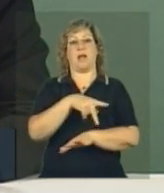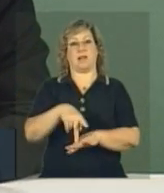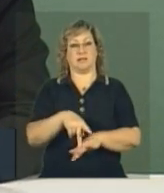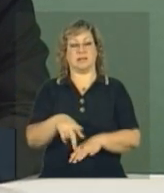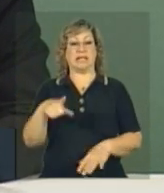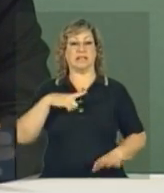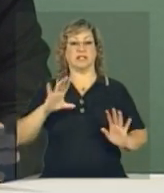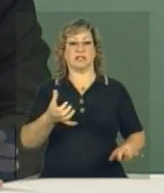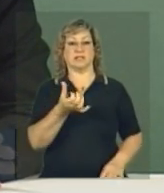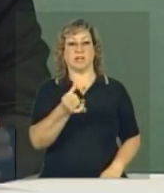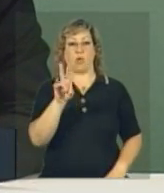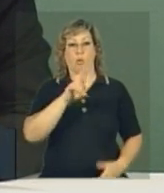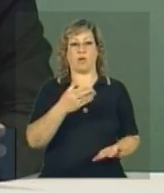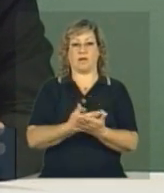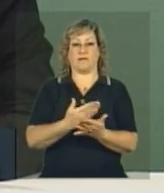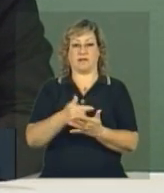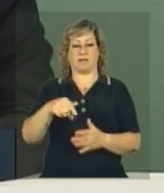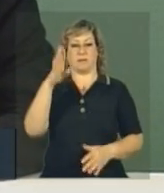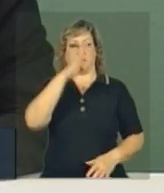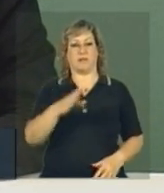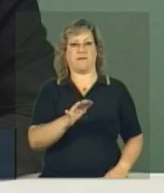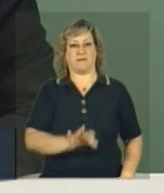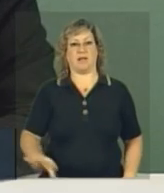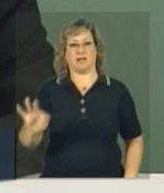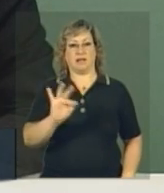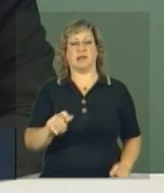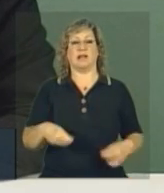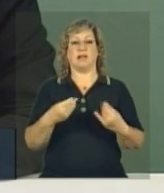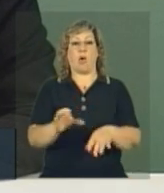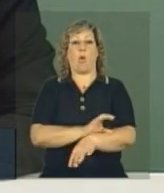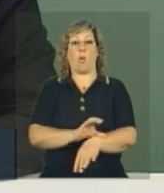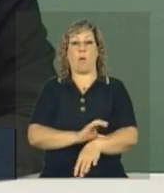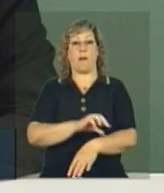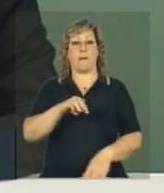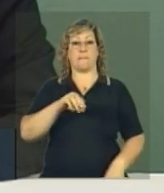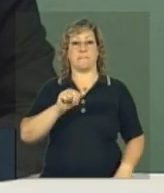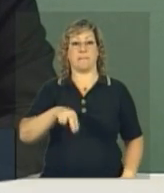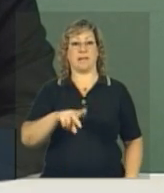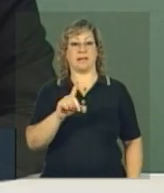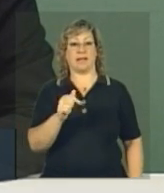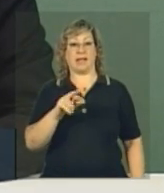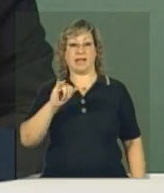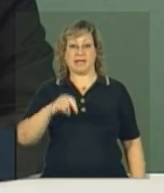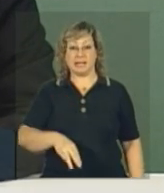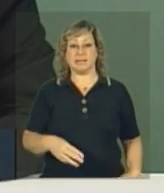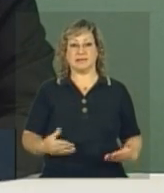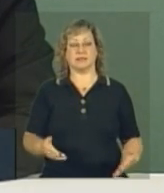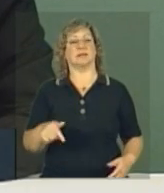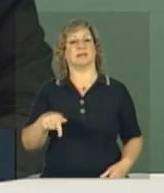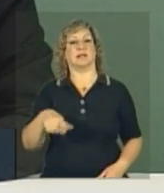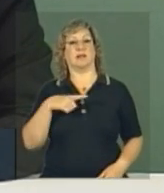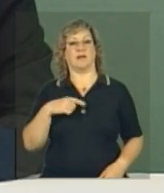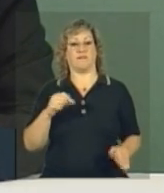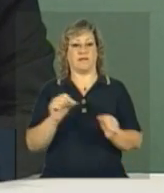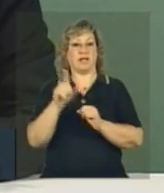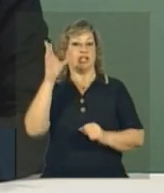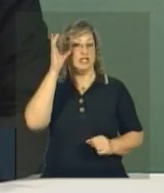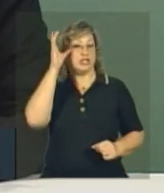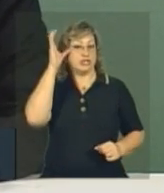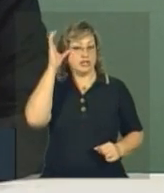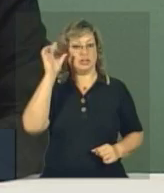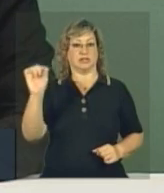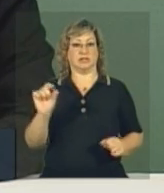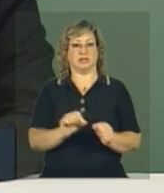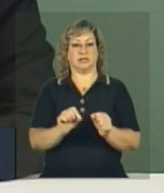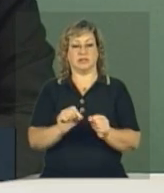seis universidades no Brasil, federais, que estão dando curso de mandarim. Nós achamos, por exemplo, que lançando o programa com a China, vai aumentar